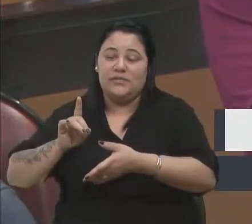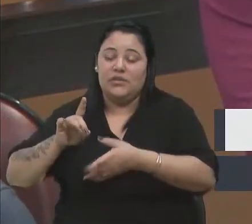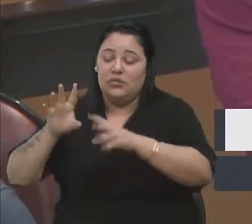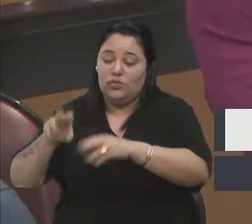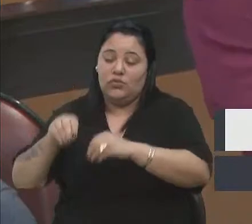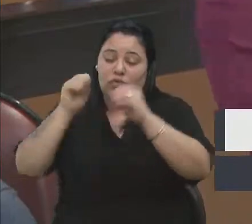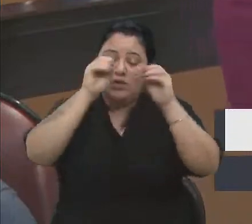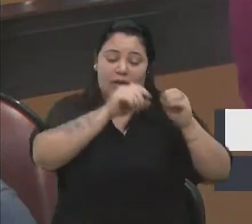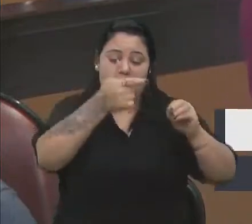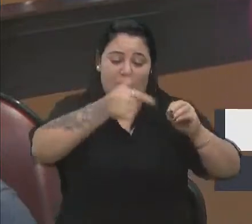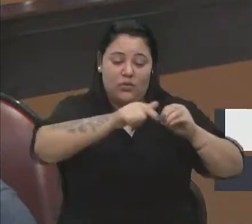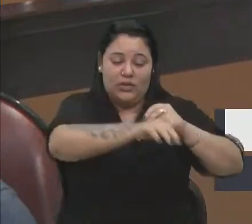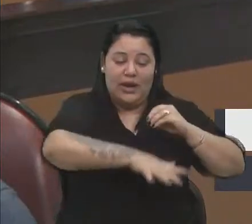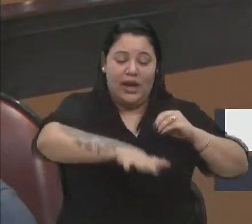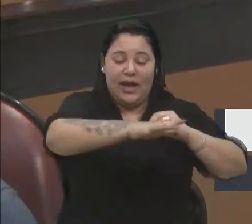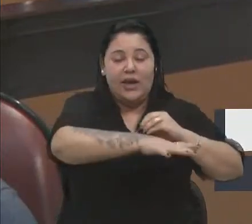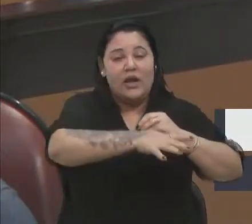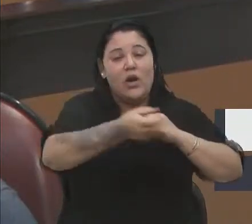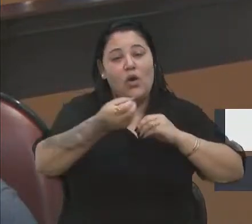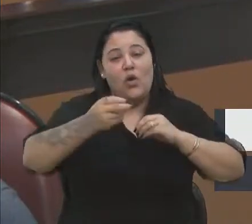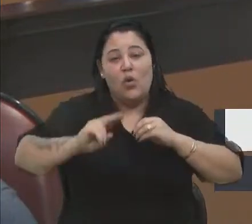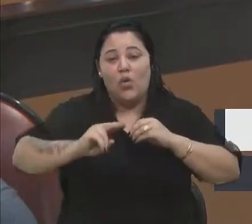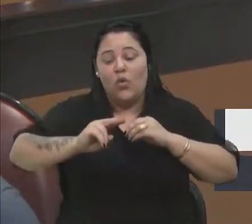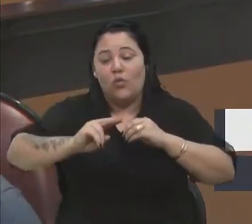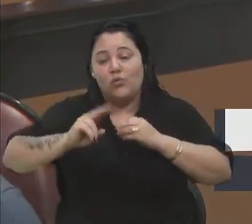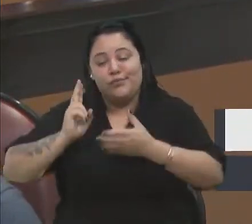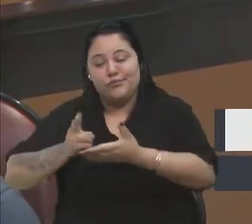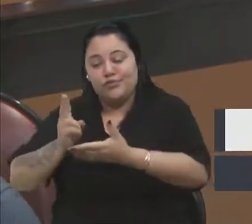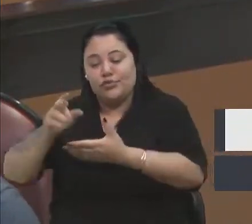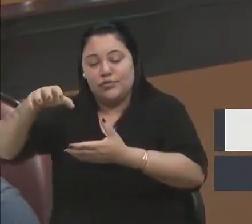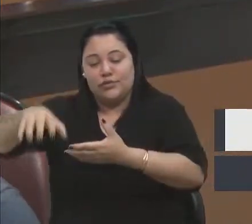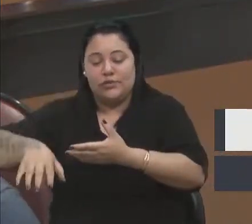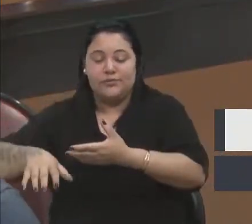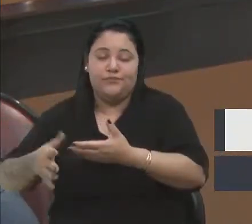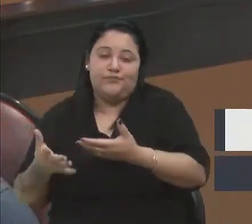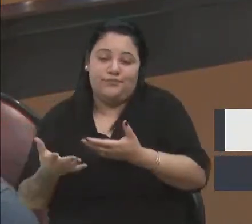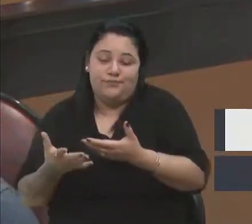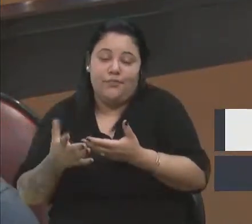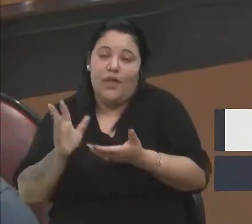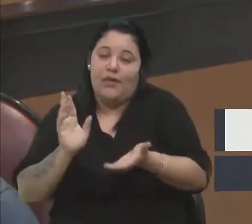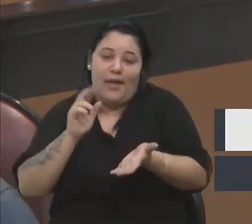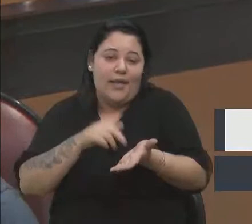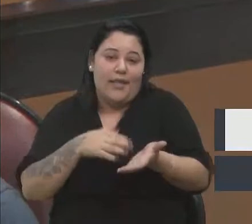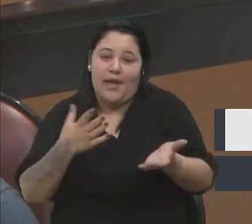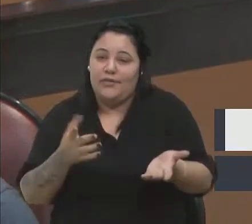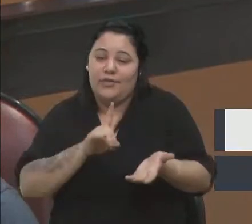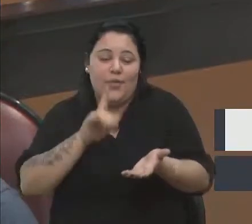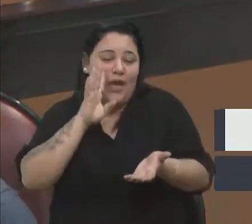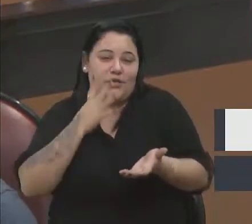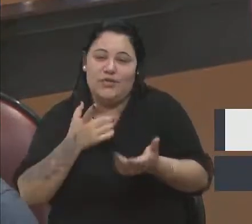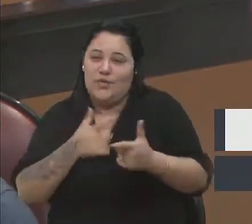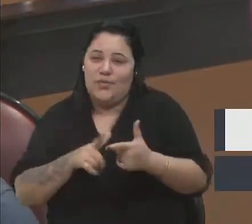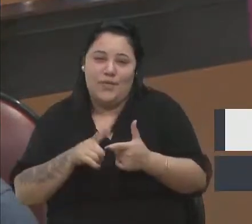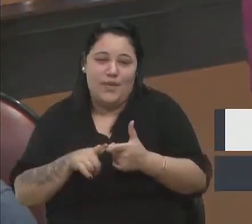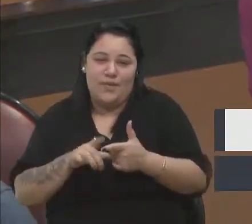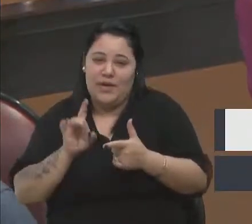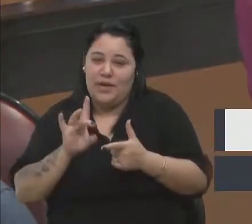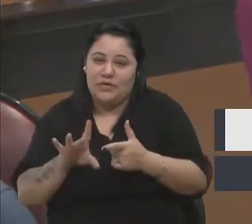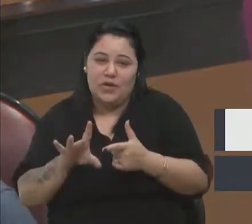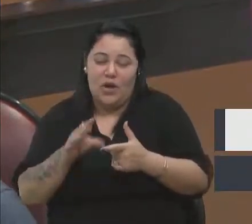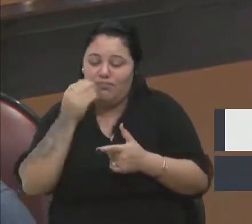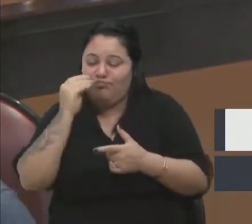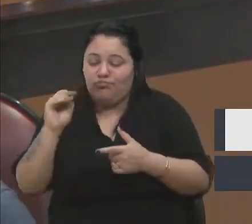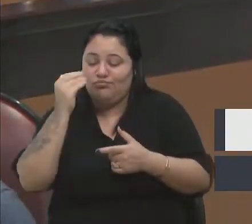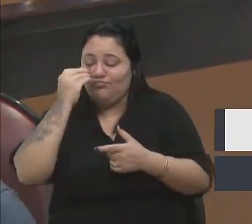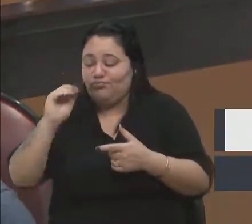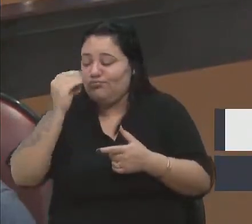Francisco ou lá para São Virgílio. Essa é a realidade. Não ia estar sendo resolvido o problema. É jogar o problema de um